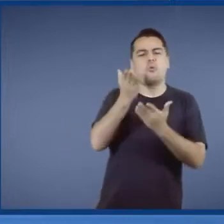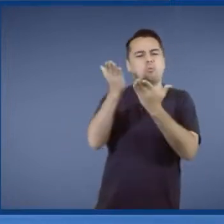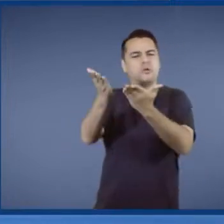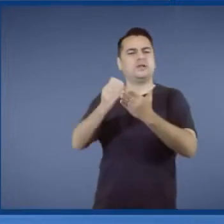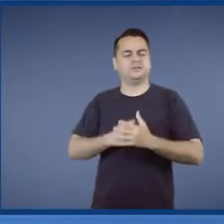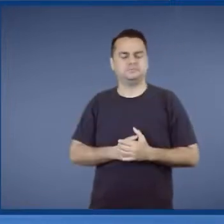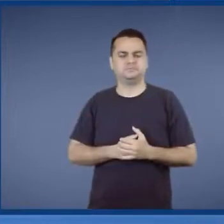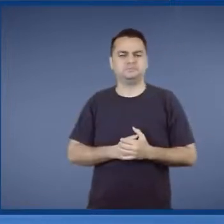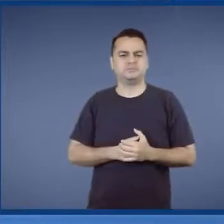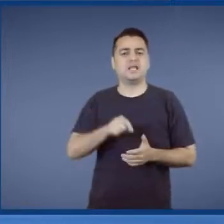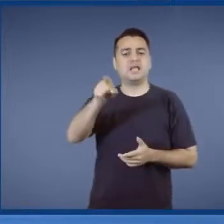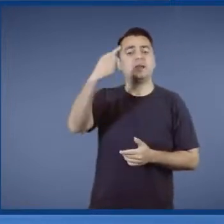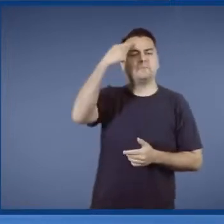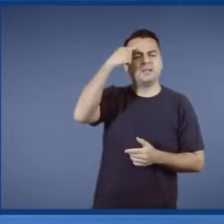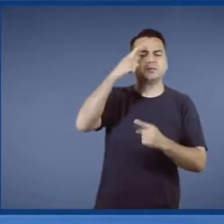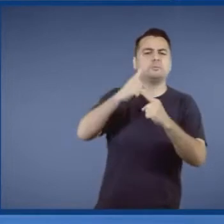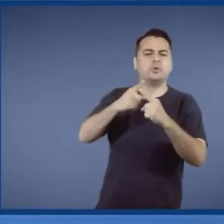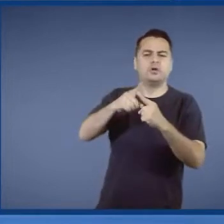Por o Senhor me abençoa tanto?